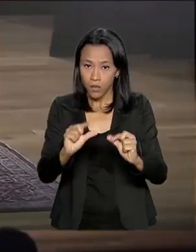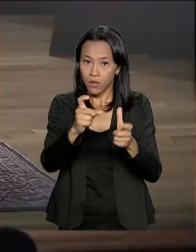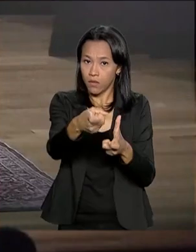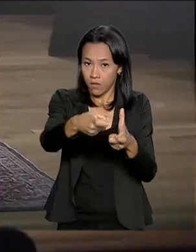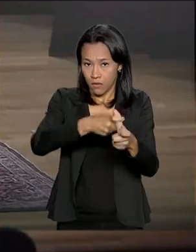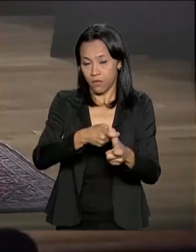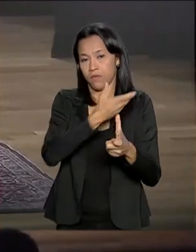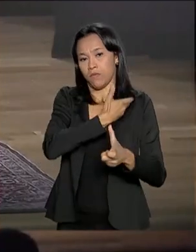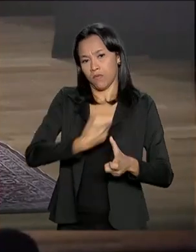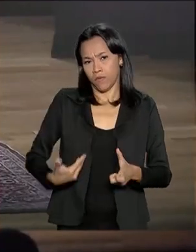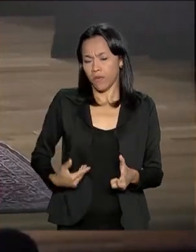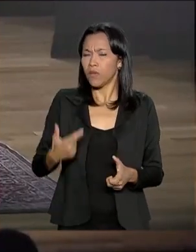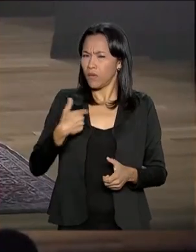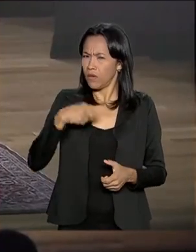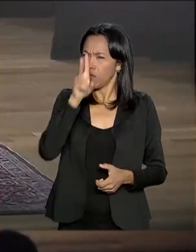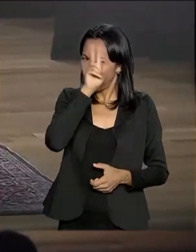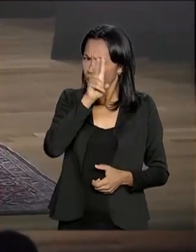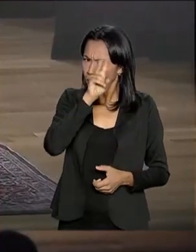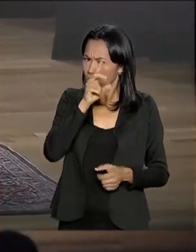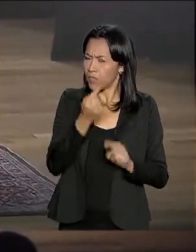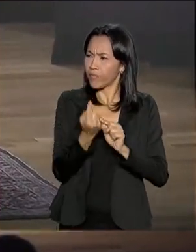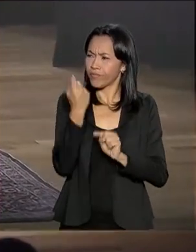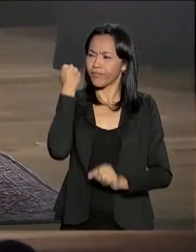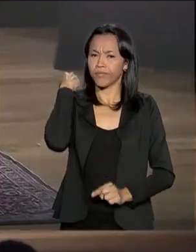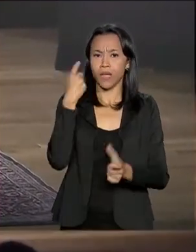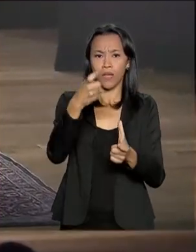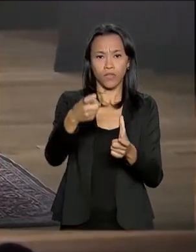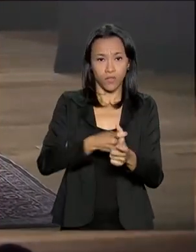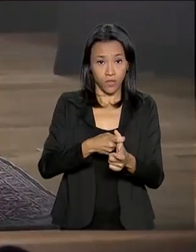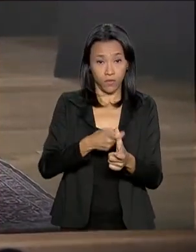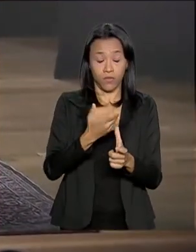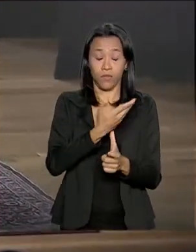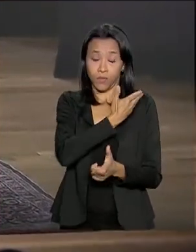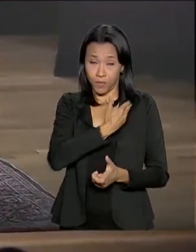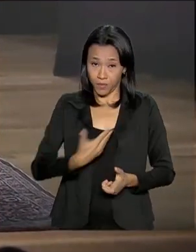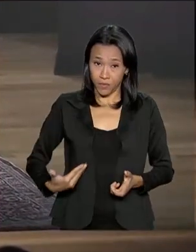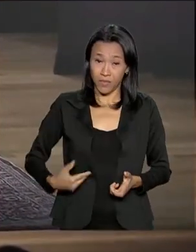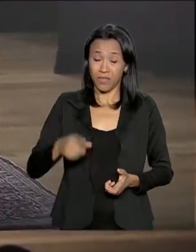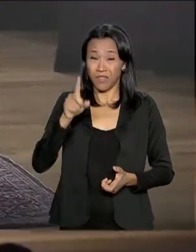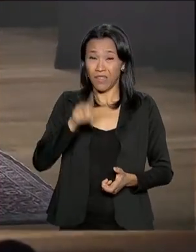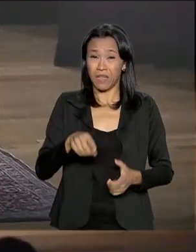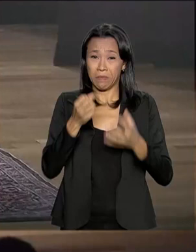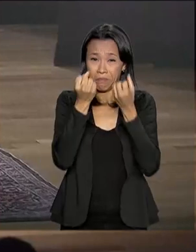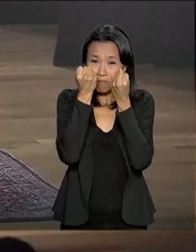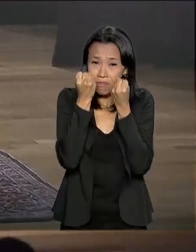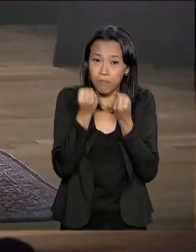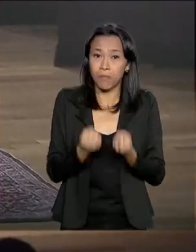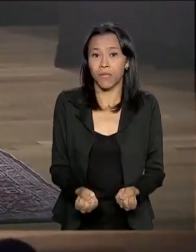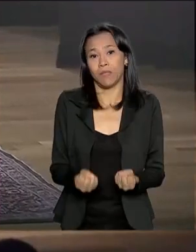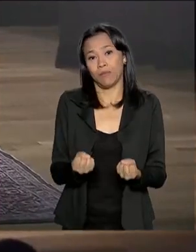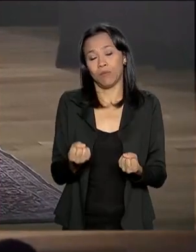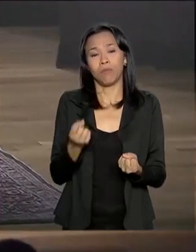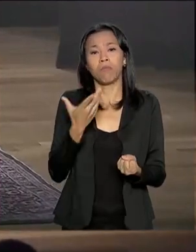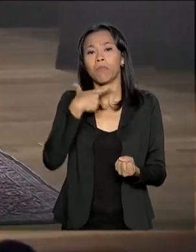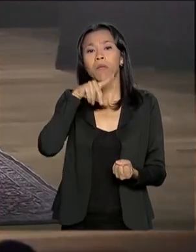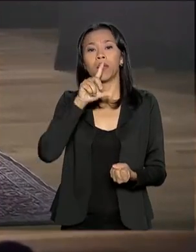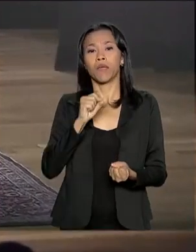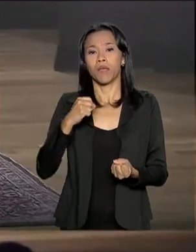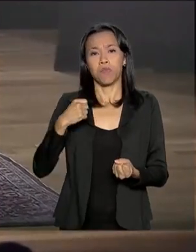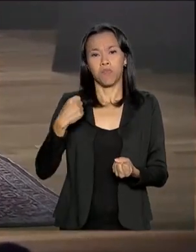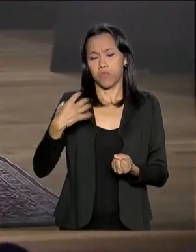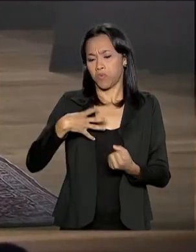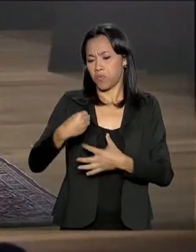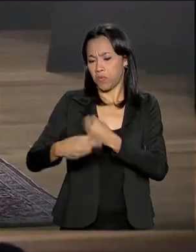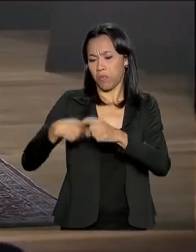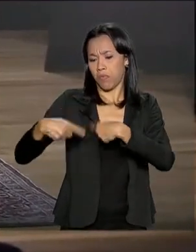lembro que a dívida pública, senhoras e senhores, ela é um peso nas gerações que vêm depois de nós. A